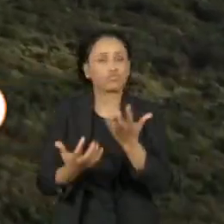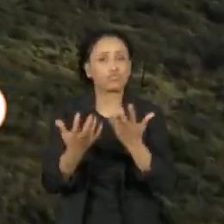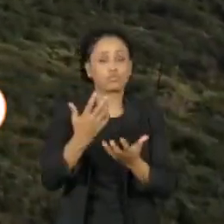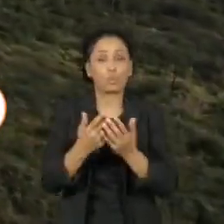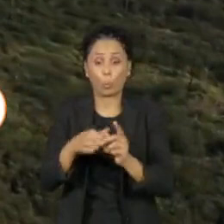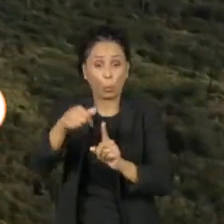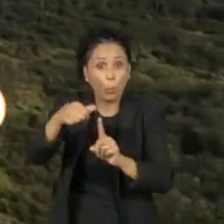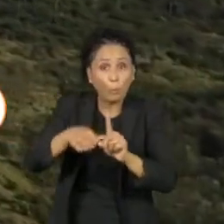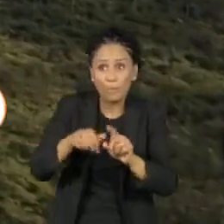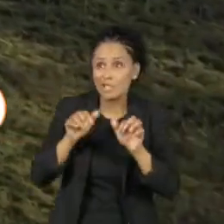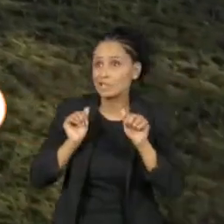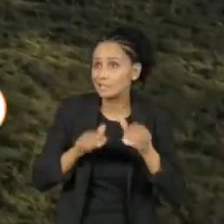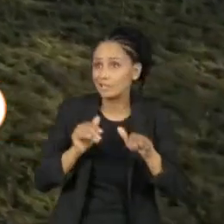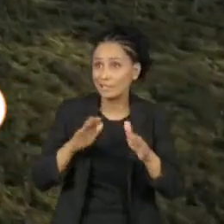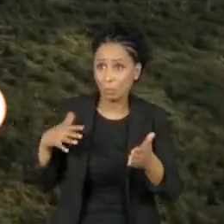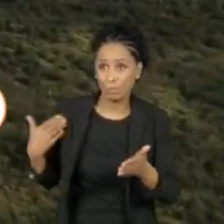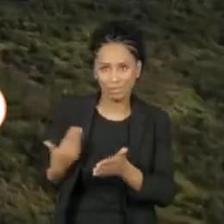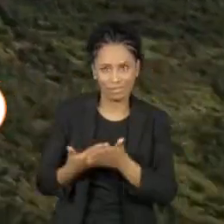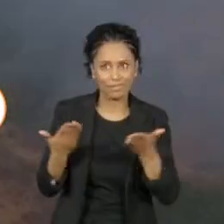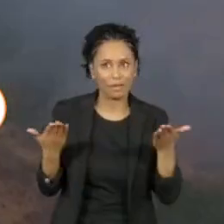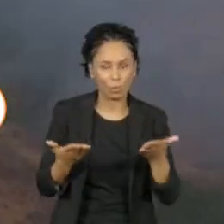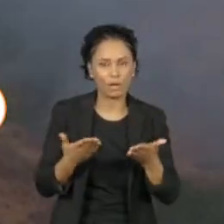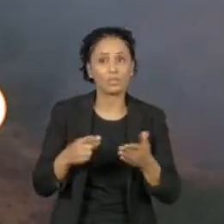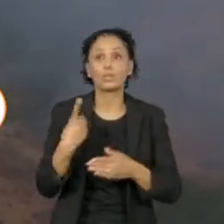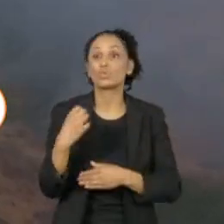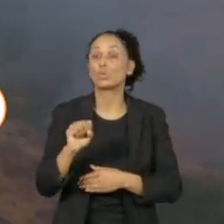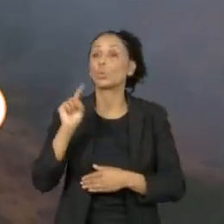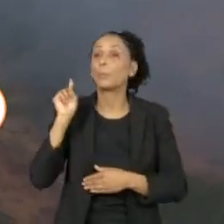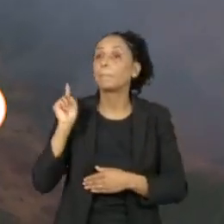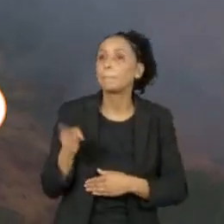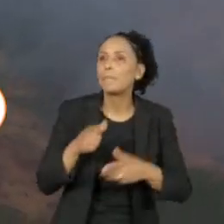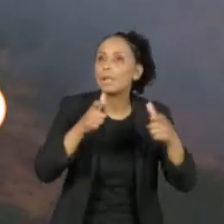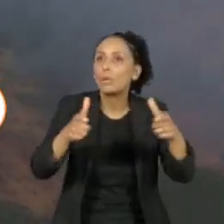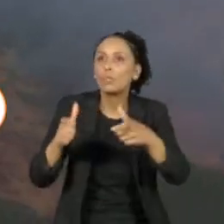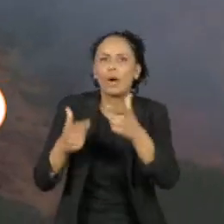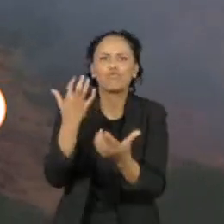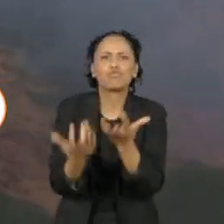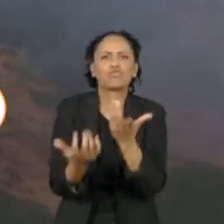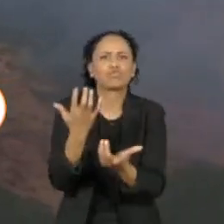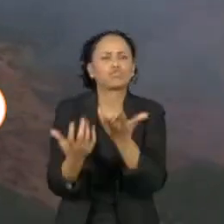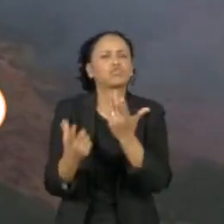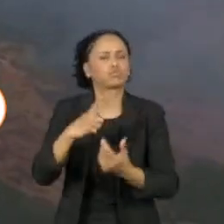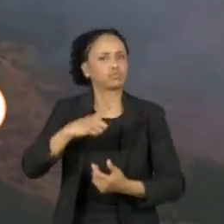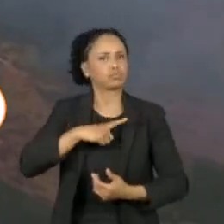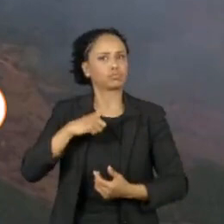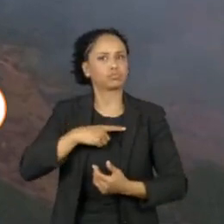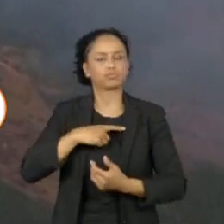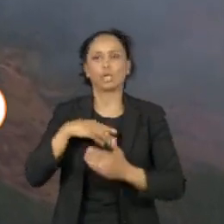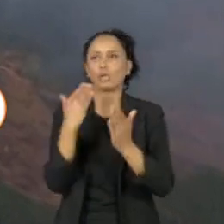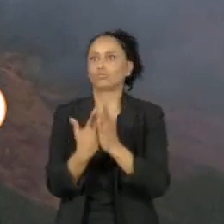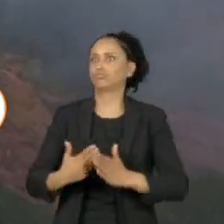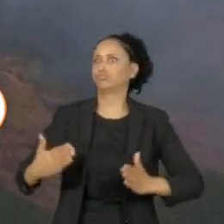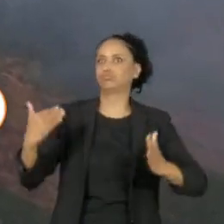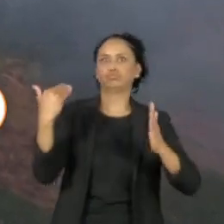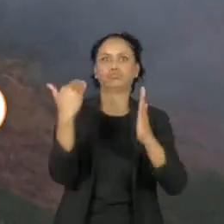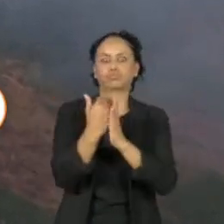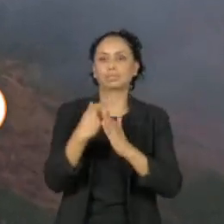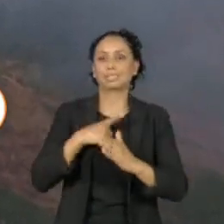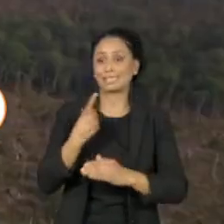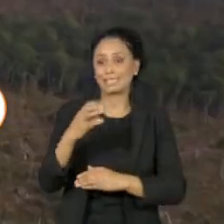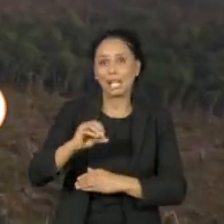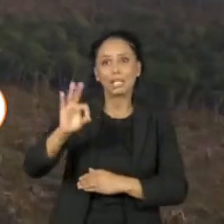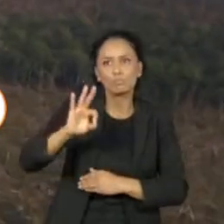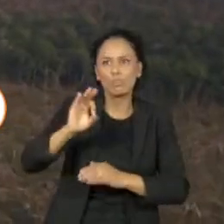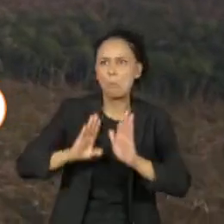de setembro, até agora, já são 18 mil focos, o que representa um aumento de 10% em relação ao mesmo